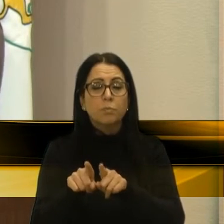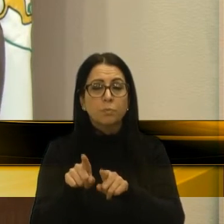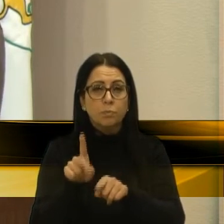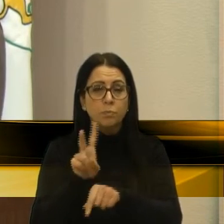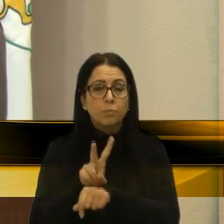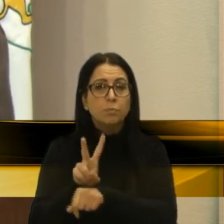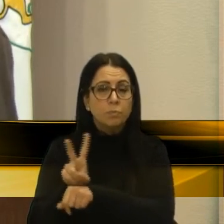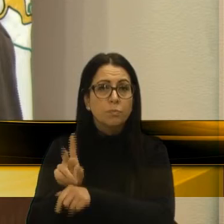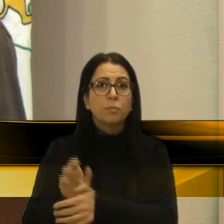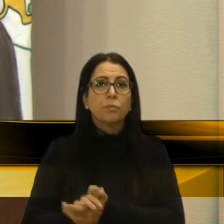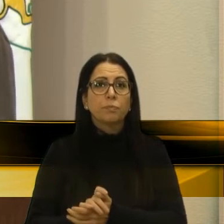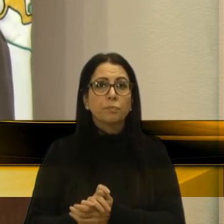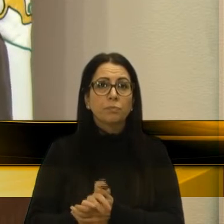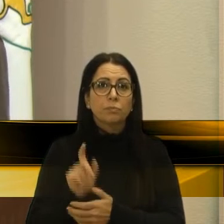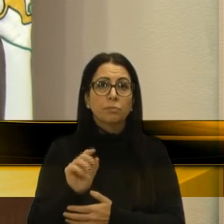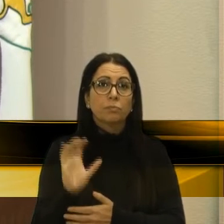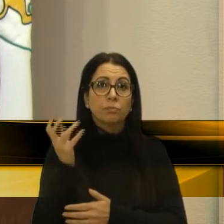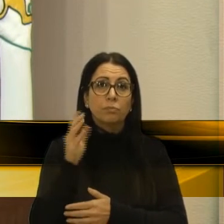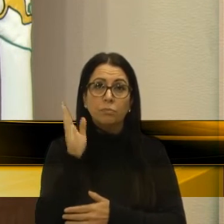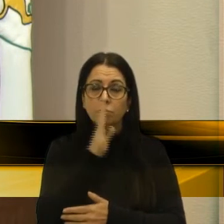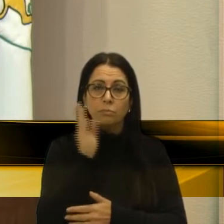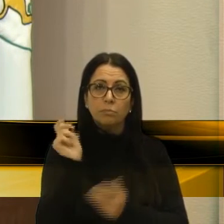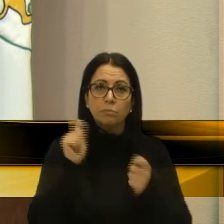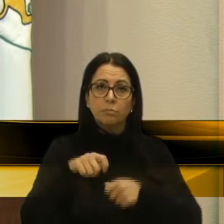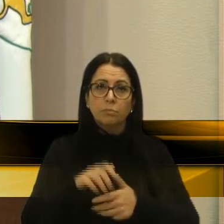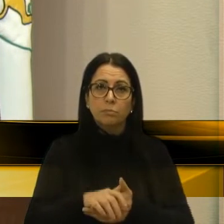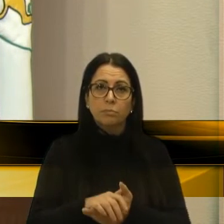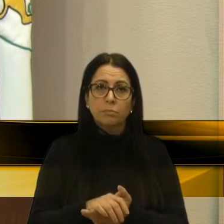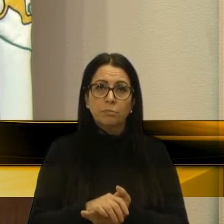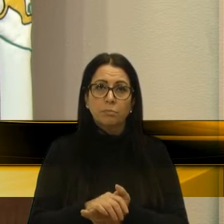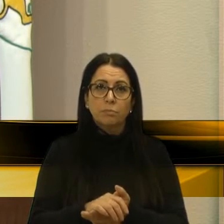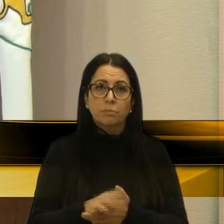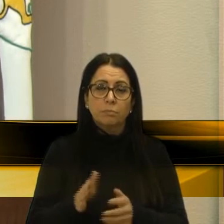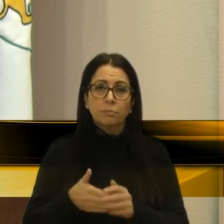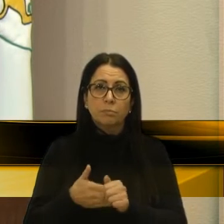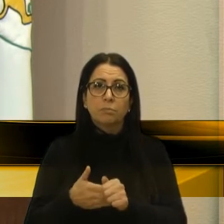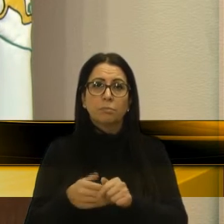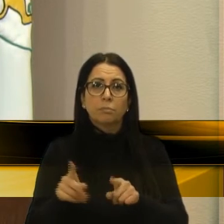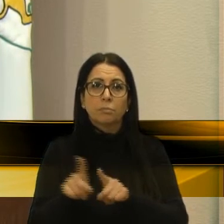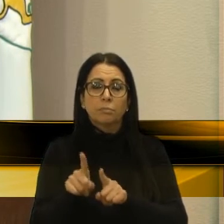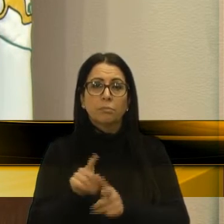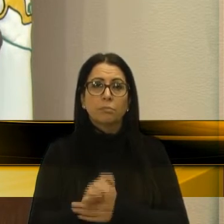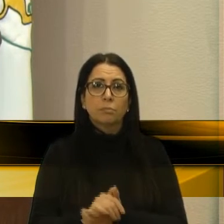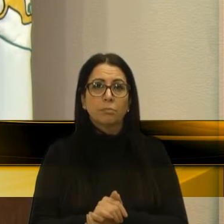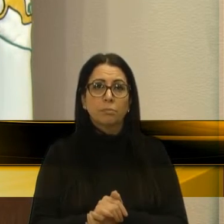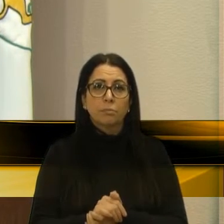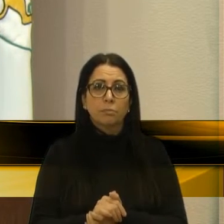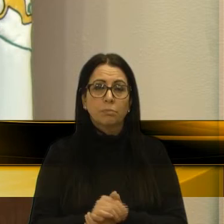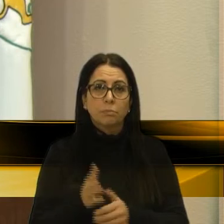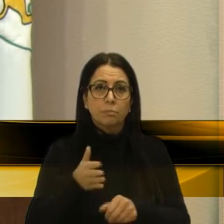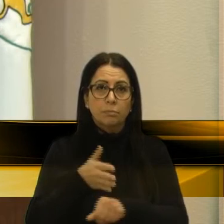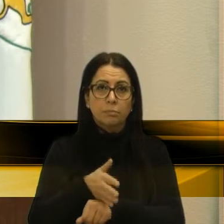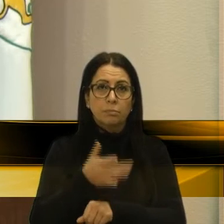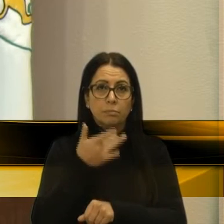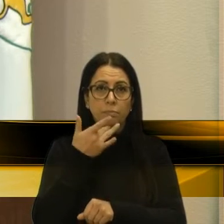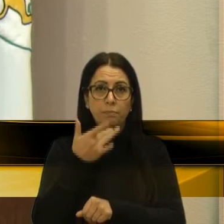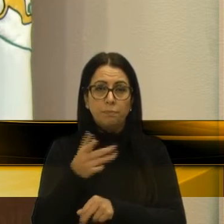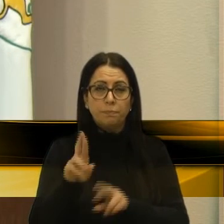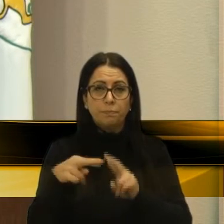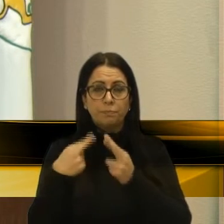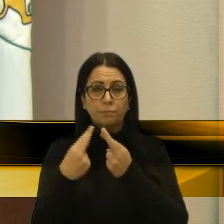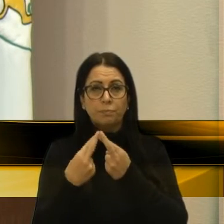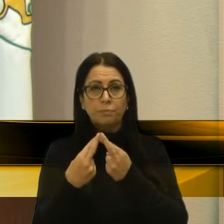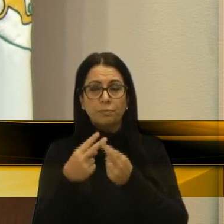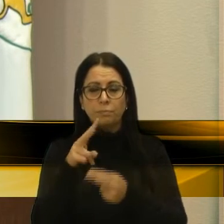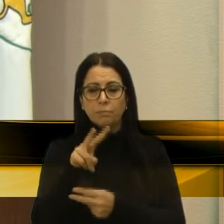para que isso se resolva o quanto antes. Como a gente irá acompanhar também, a entrada aí de, hoje de tarde, a vai ter uma reunião da